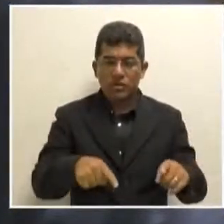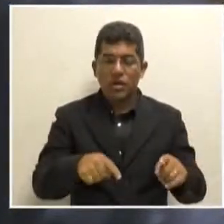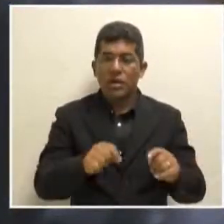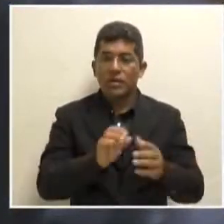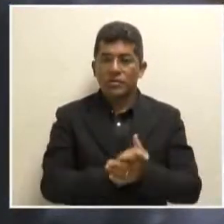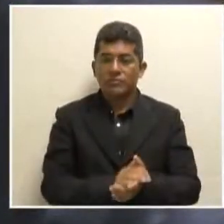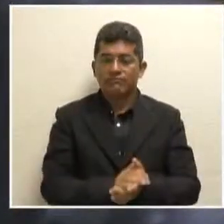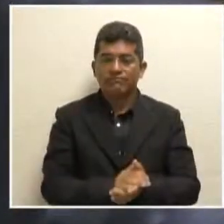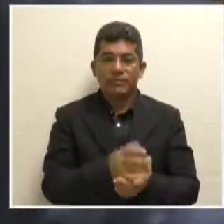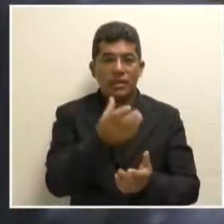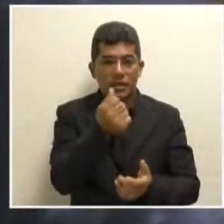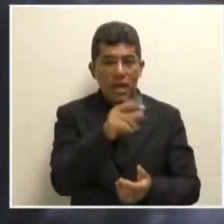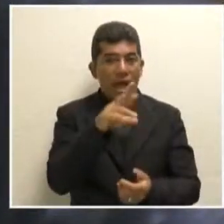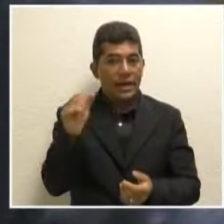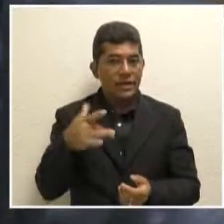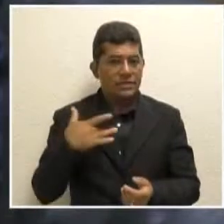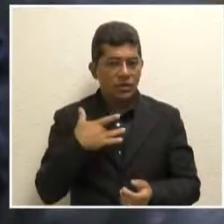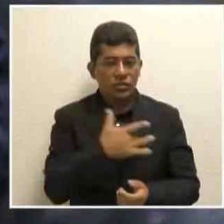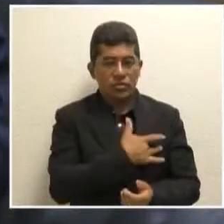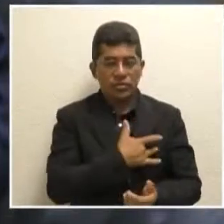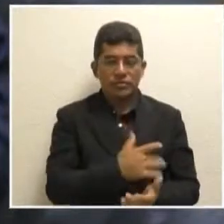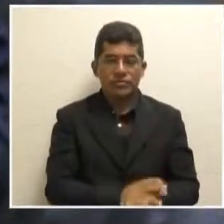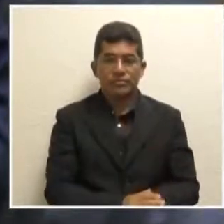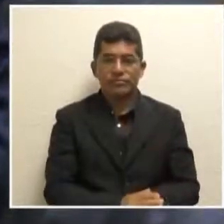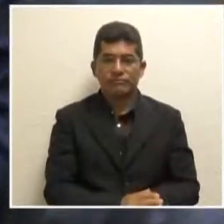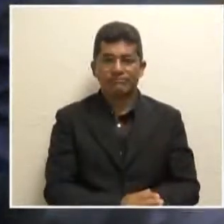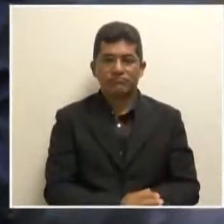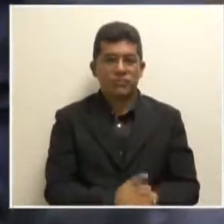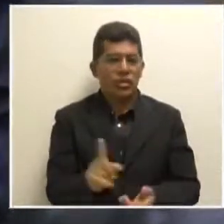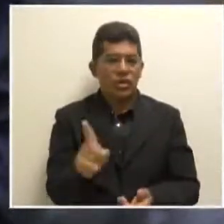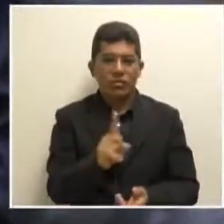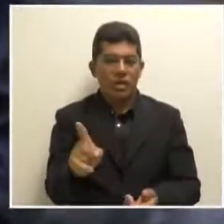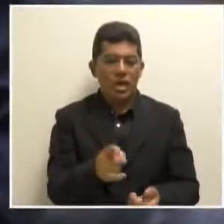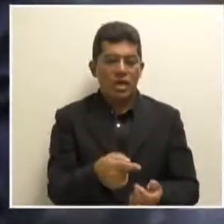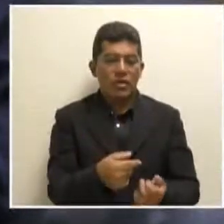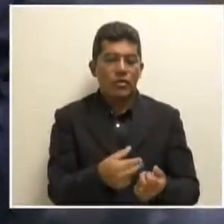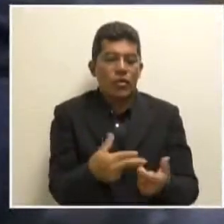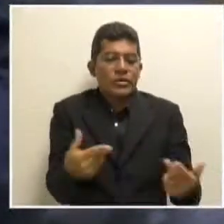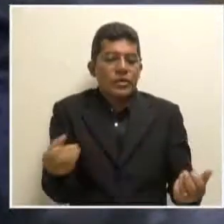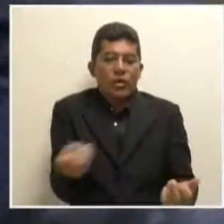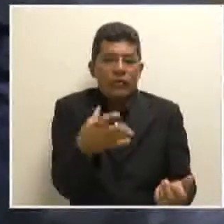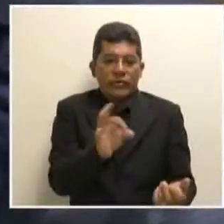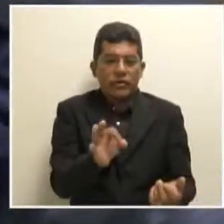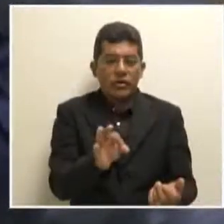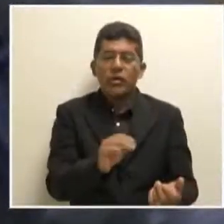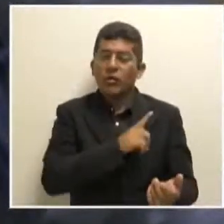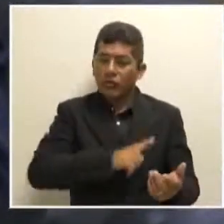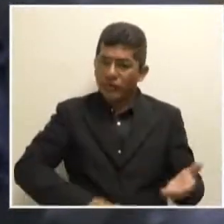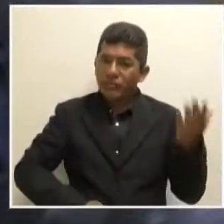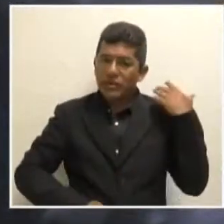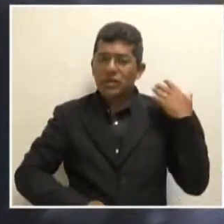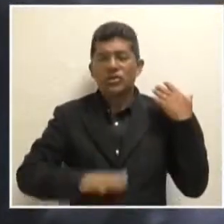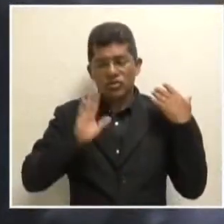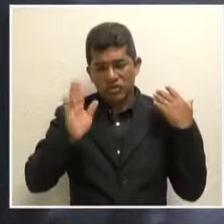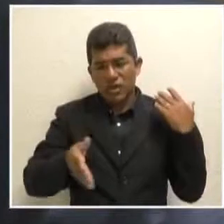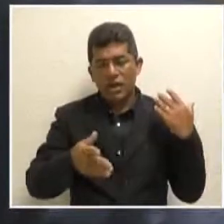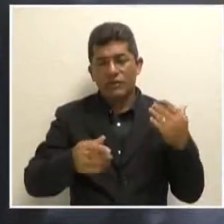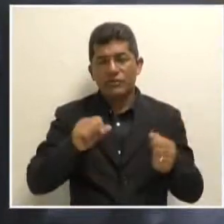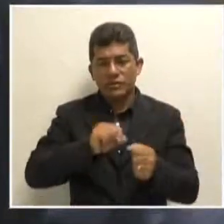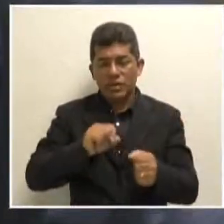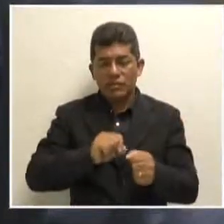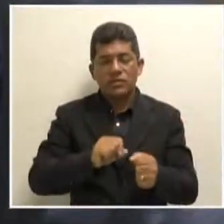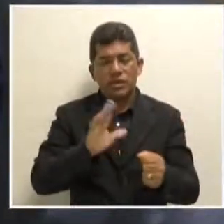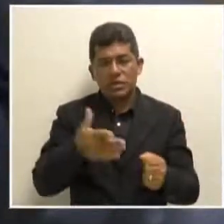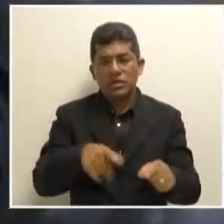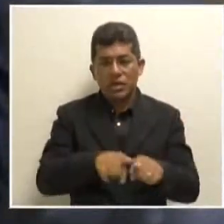especificamente na área da saúde não é novidade. Em governos passados nós já assistimos e aprovamos